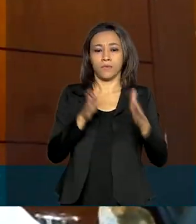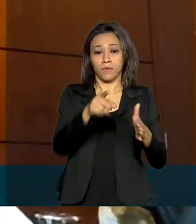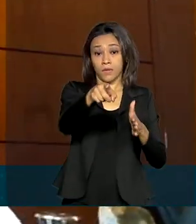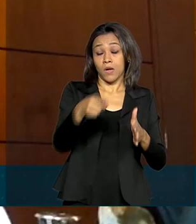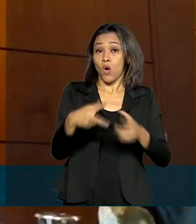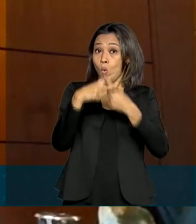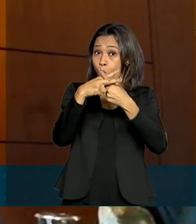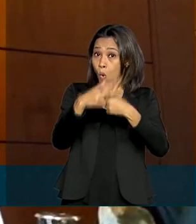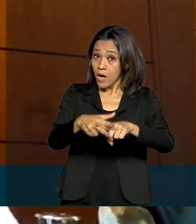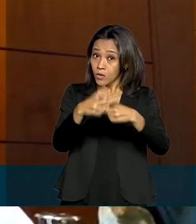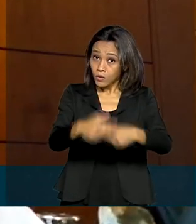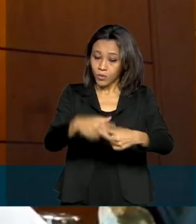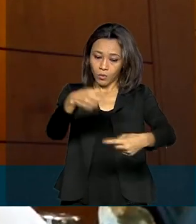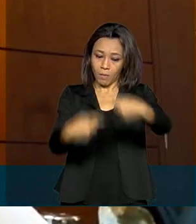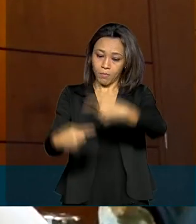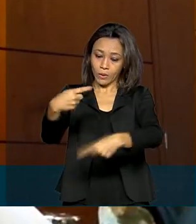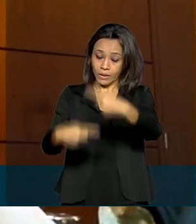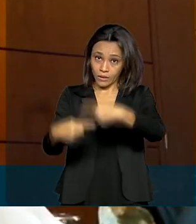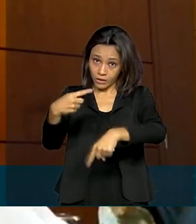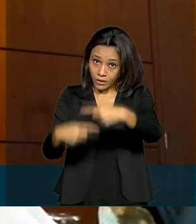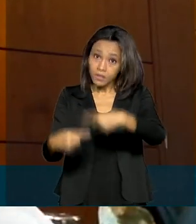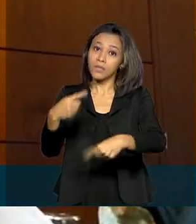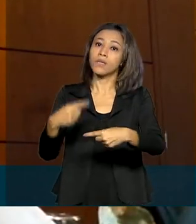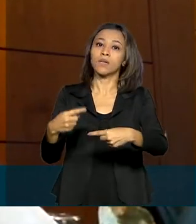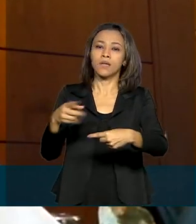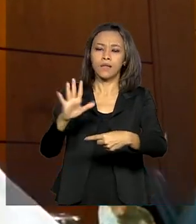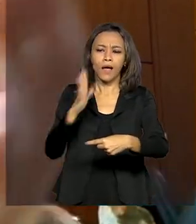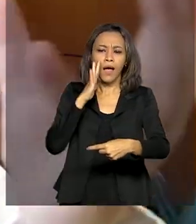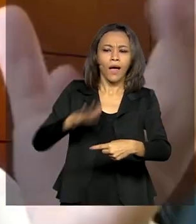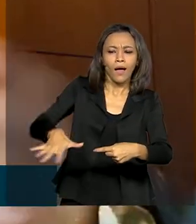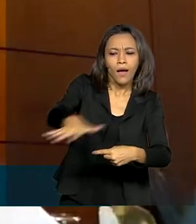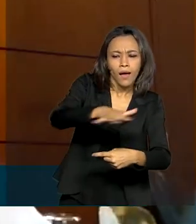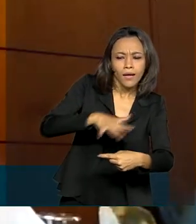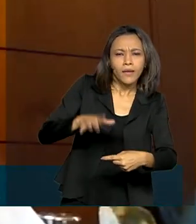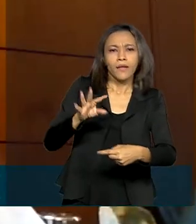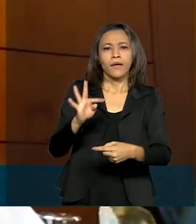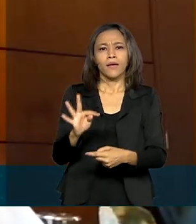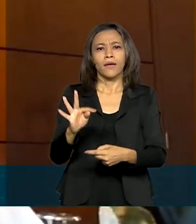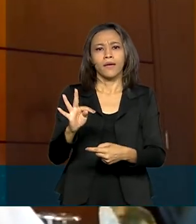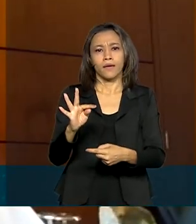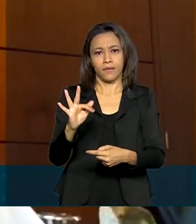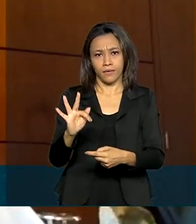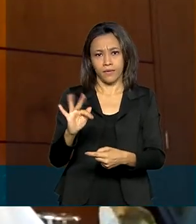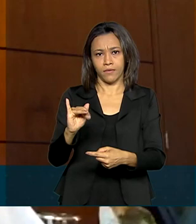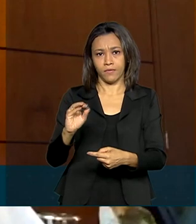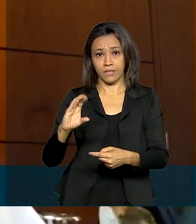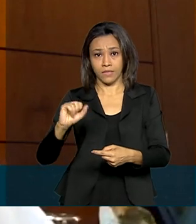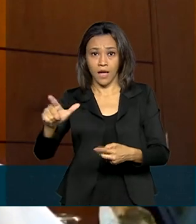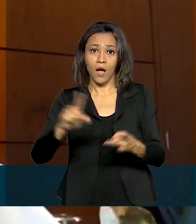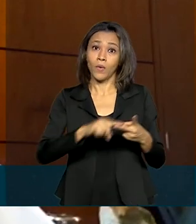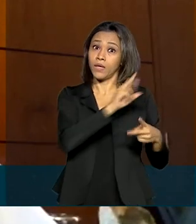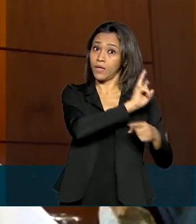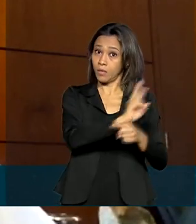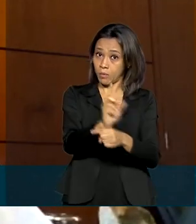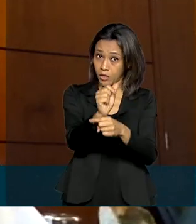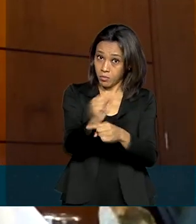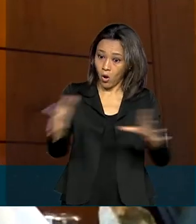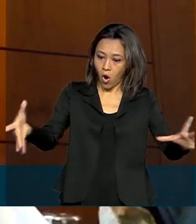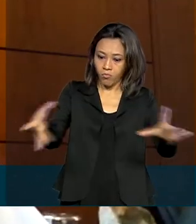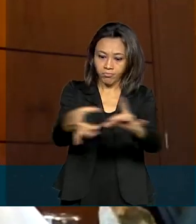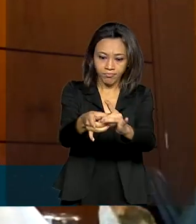com a política monetária fez com que houvesse uma expansão creditícia na economia brasileira e o